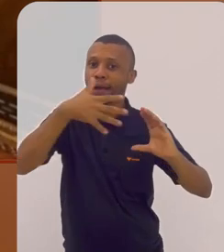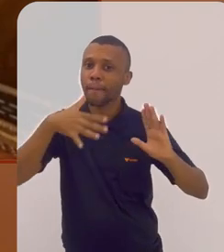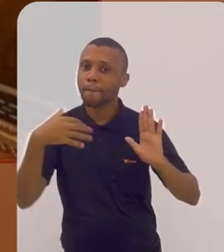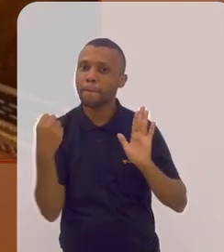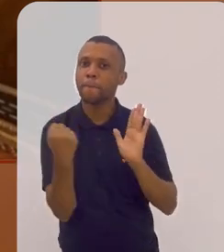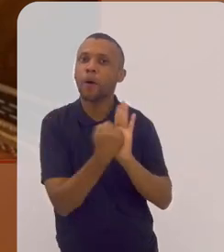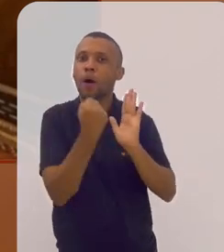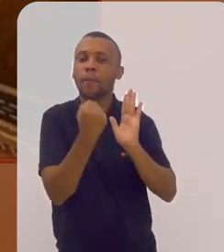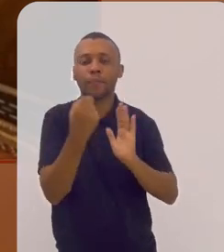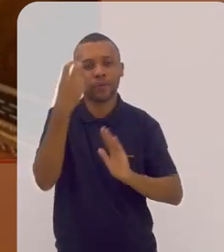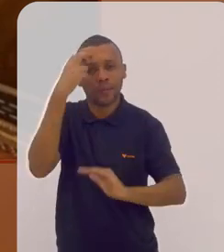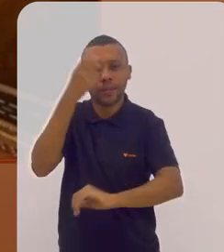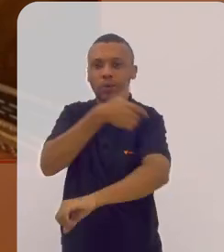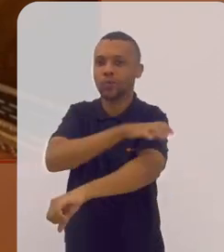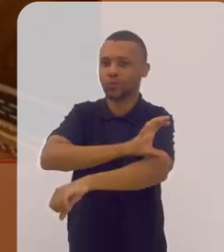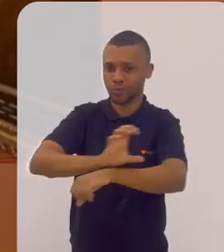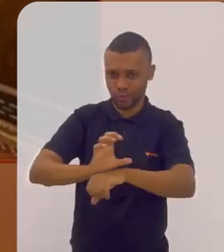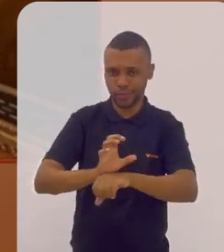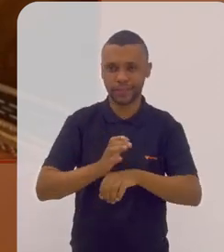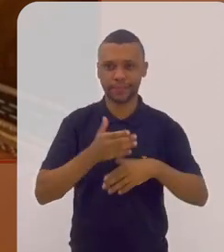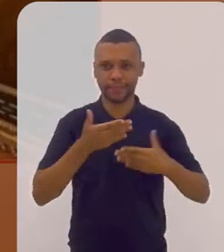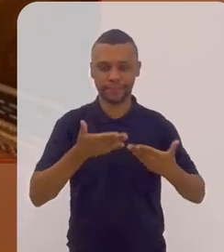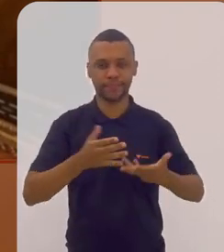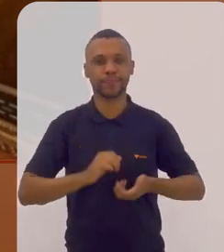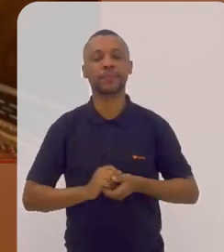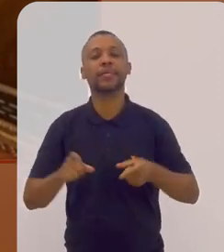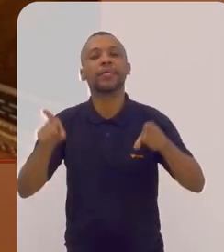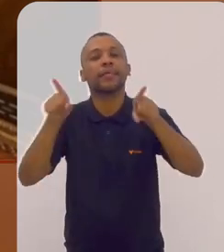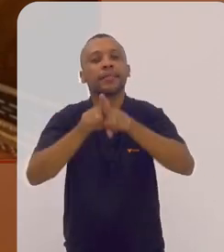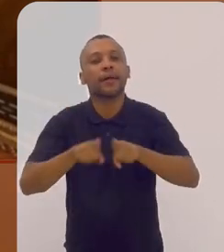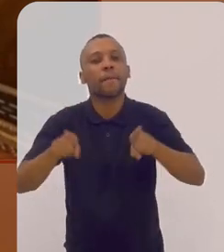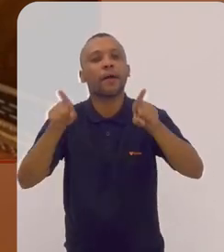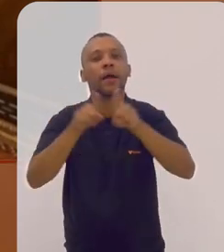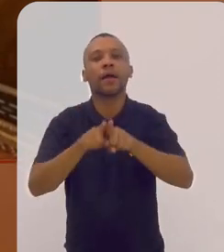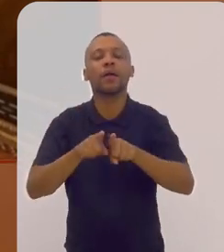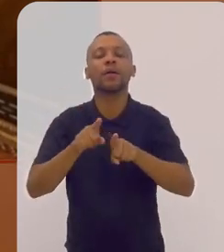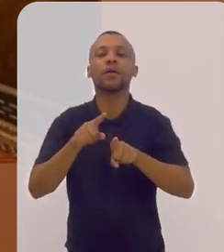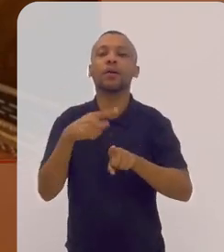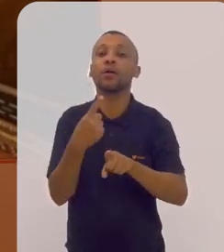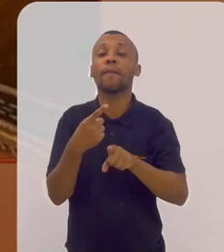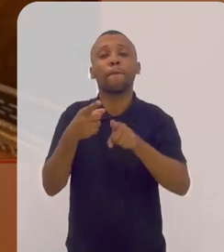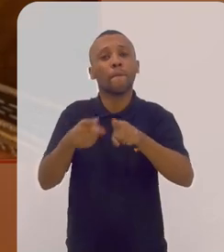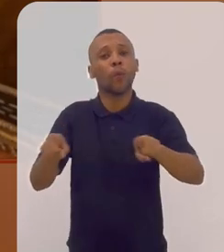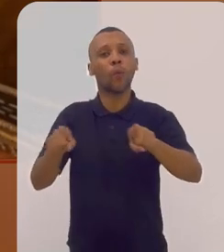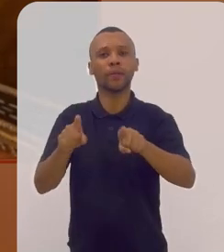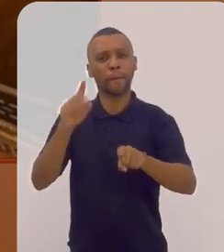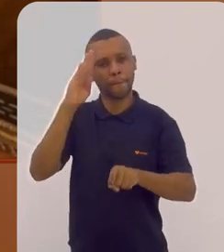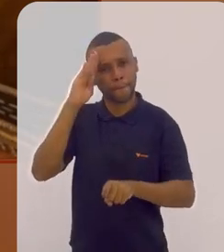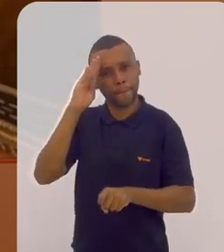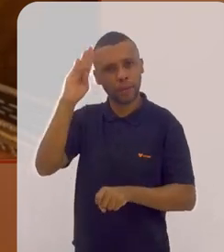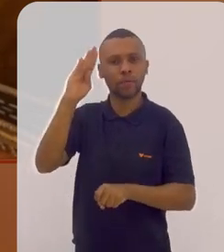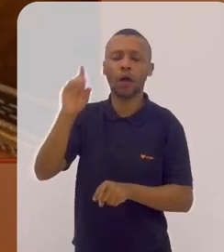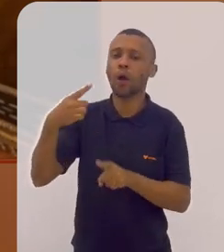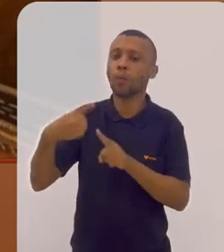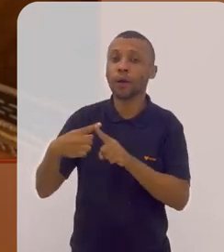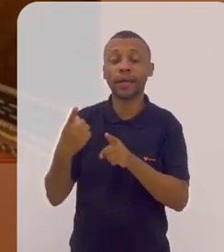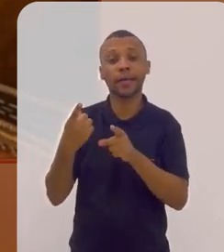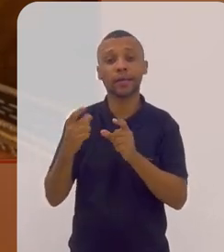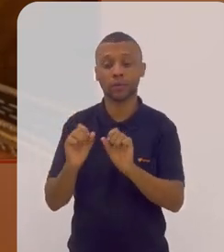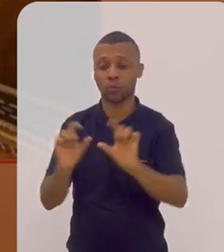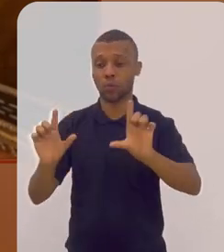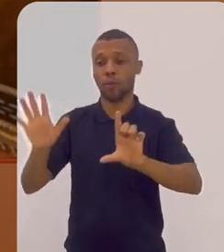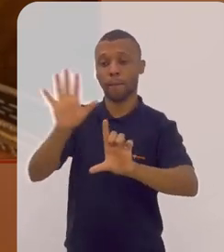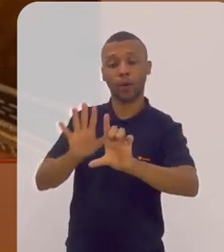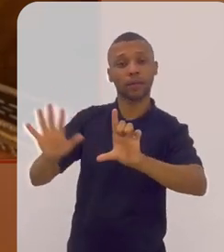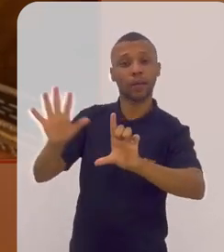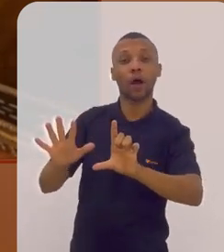muito característico da nossa cultura, Natália, e também da nossa música, principalmente. Por isso é